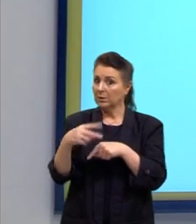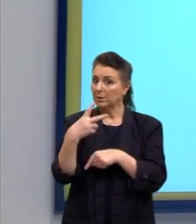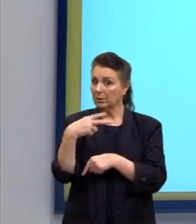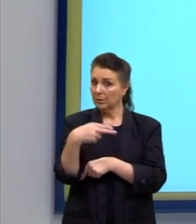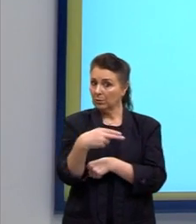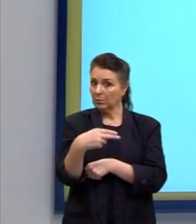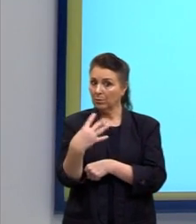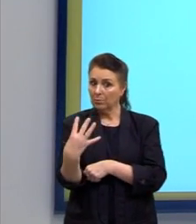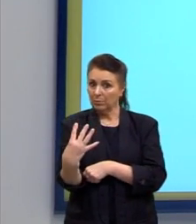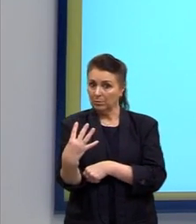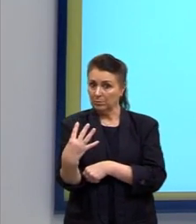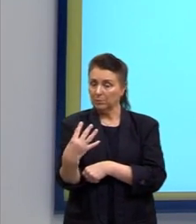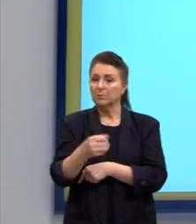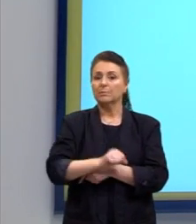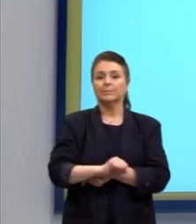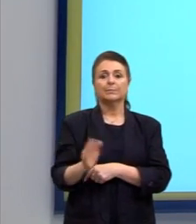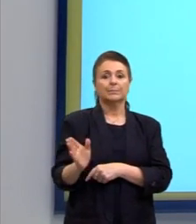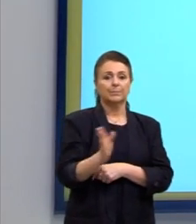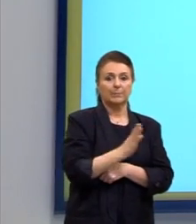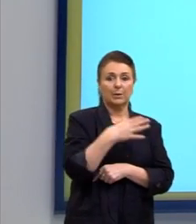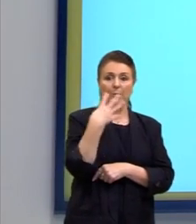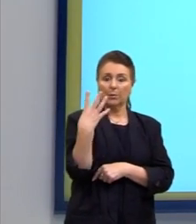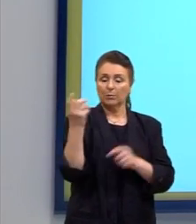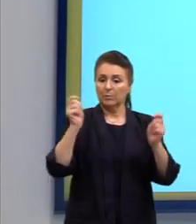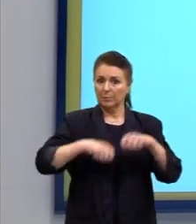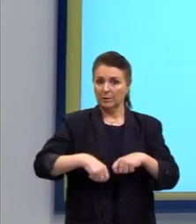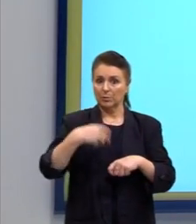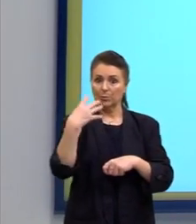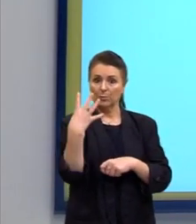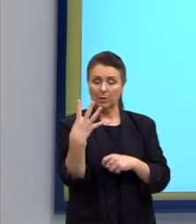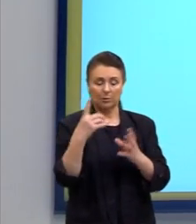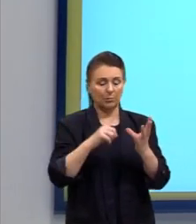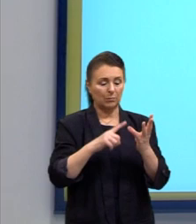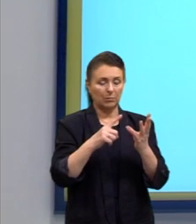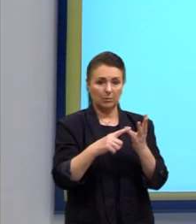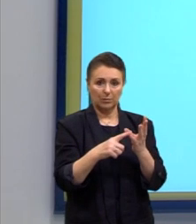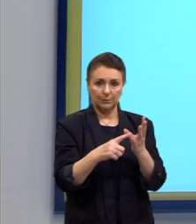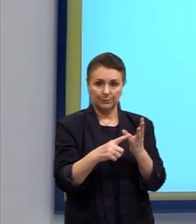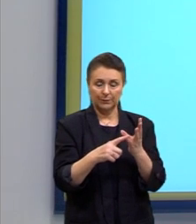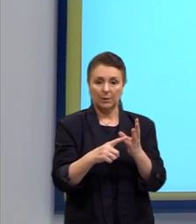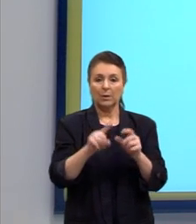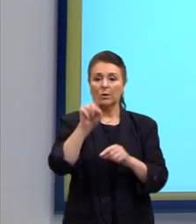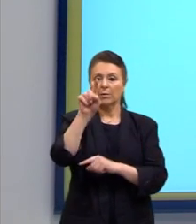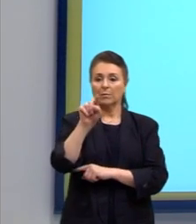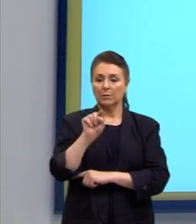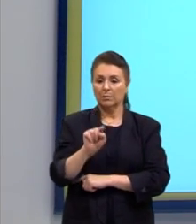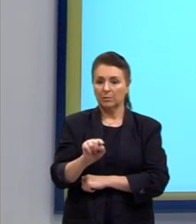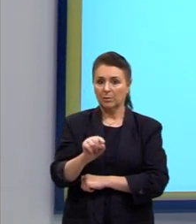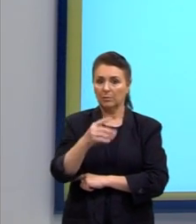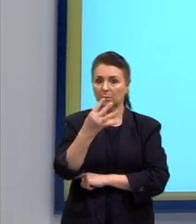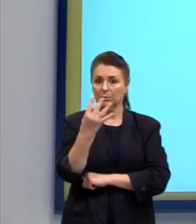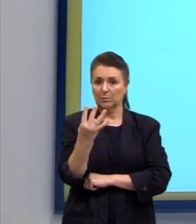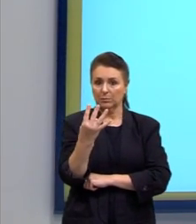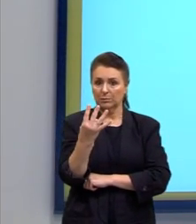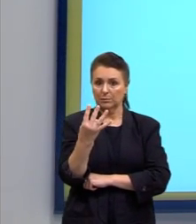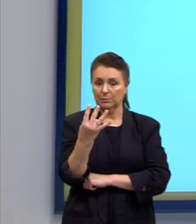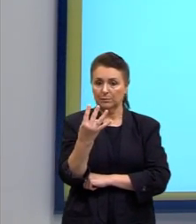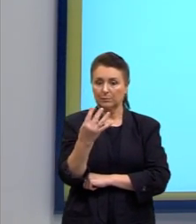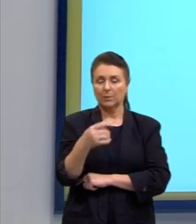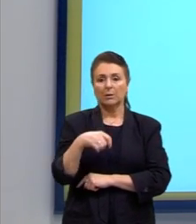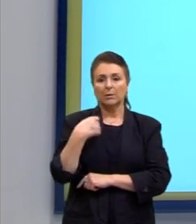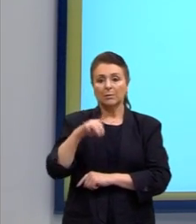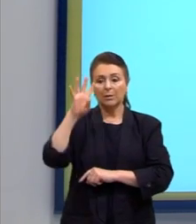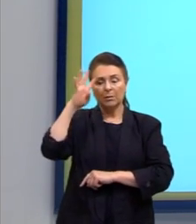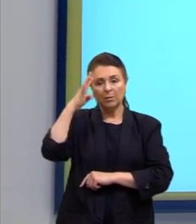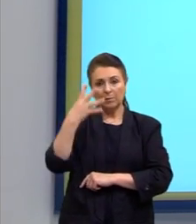Eu tenho ali quatro possibilidades para quatro vogais. Então, fatorial de quatro. Não preciso resolver